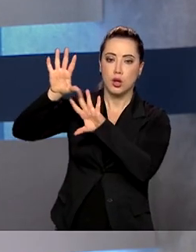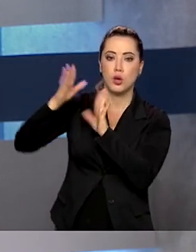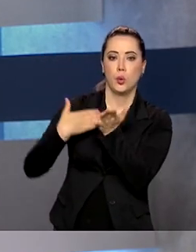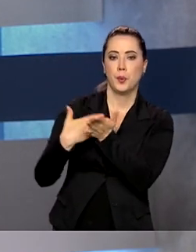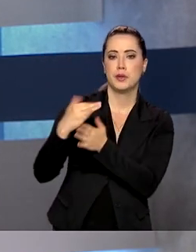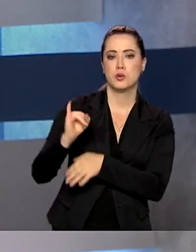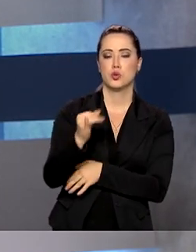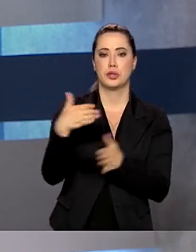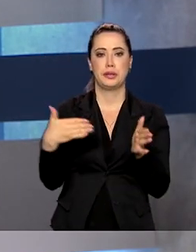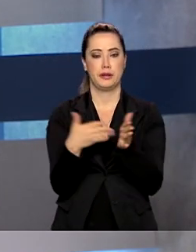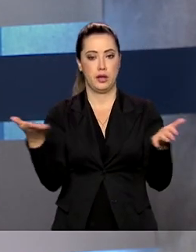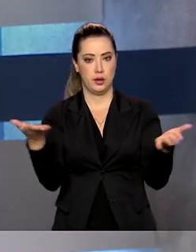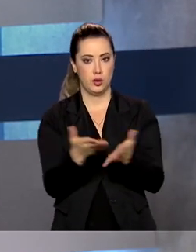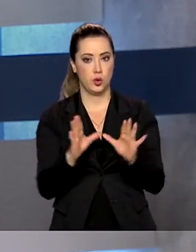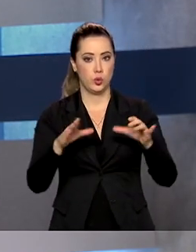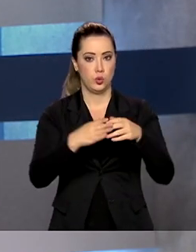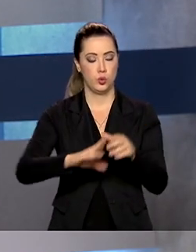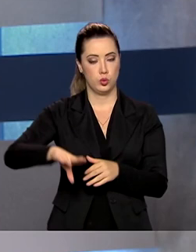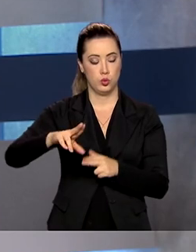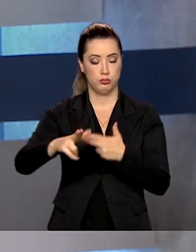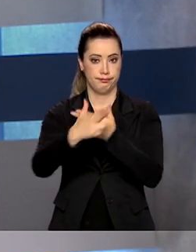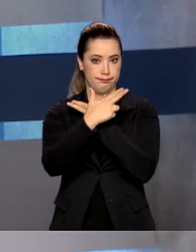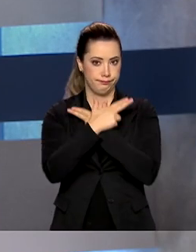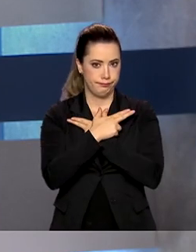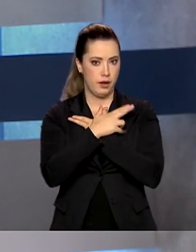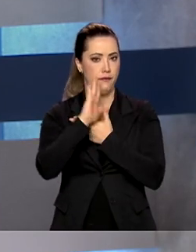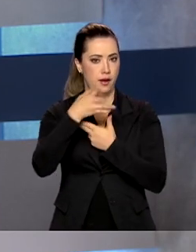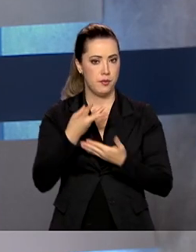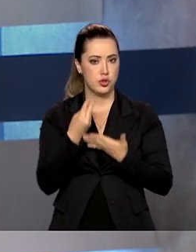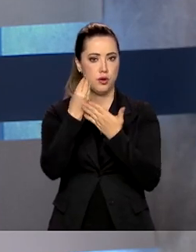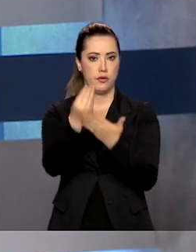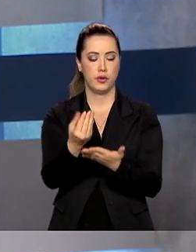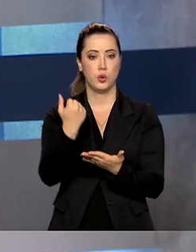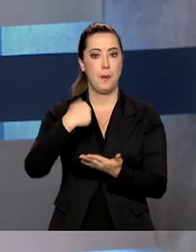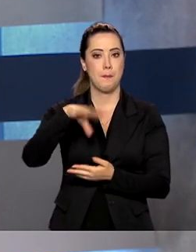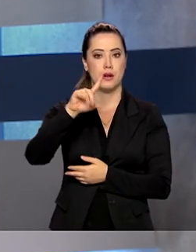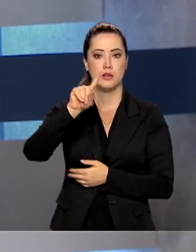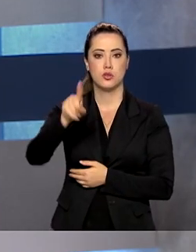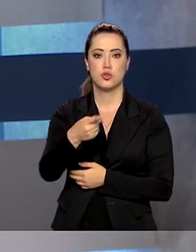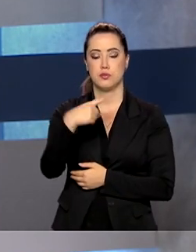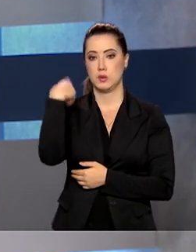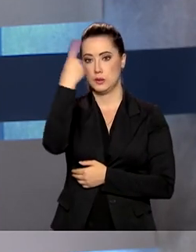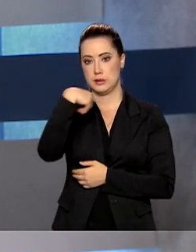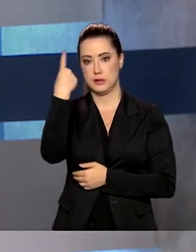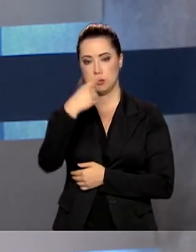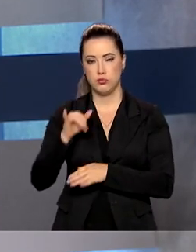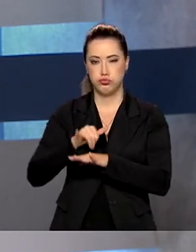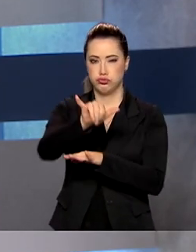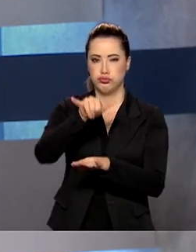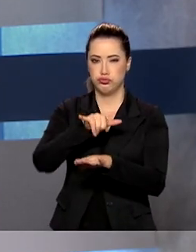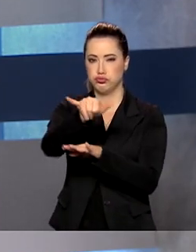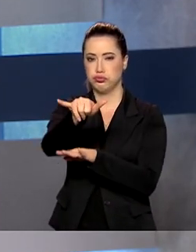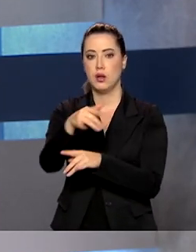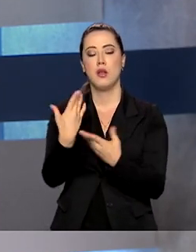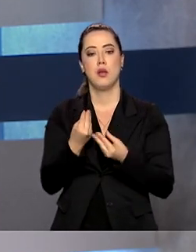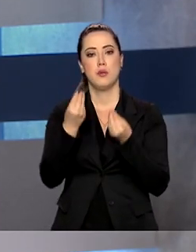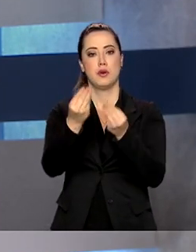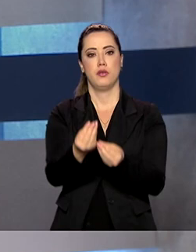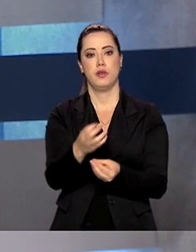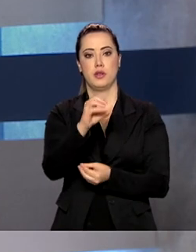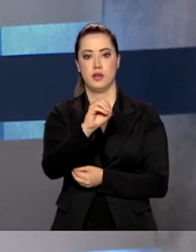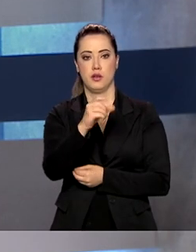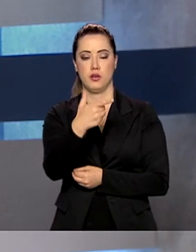janeiro até agora, a Força Aérea, por exemplo, já realizou mais de 1.600 horas de voo para transportar